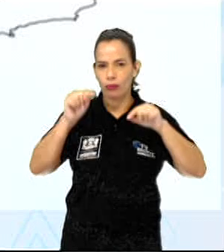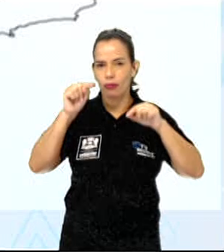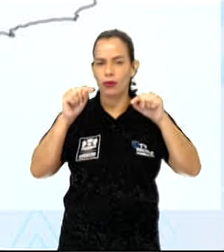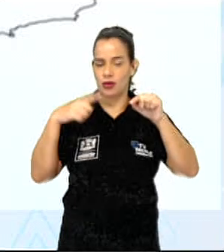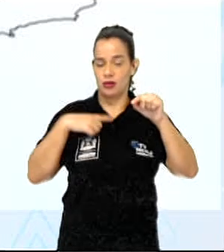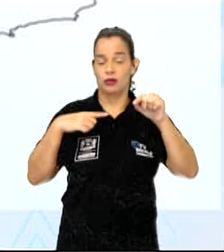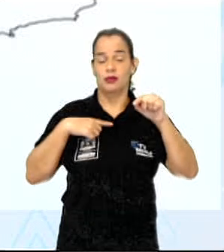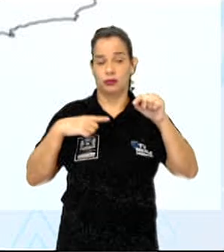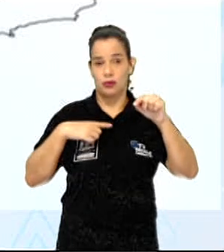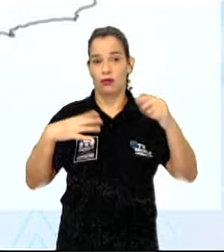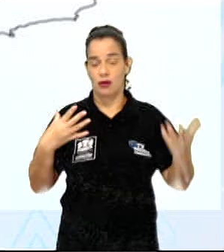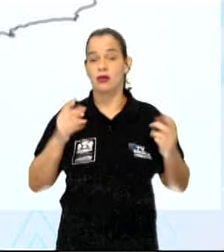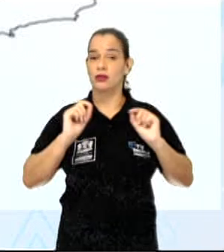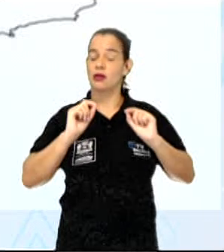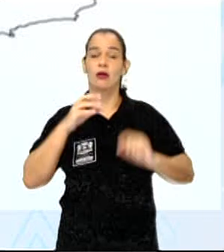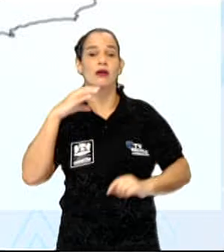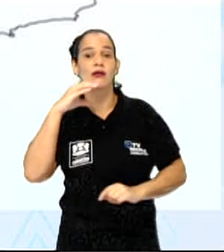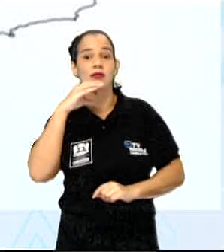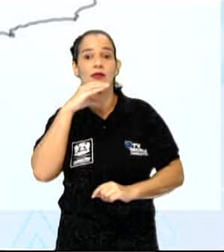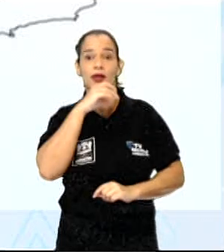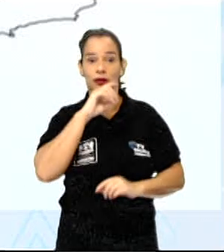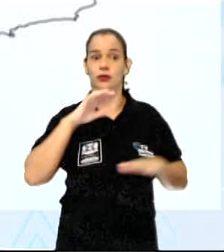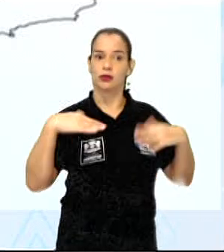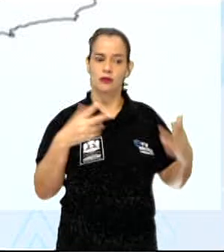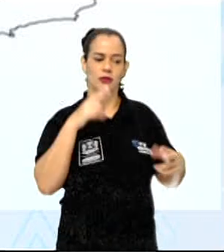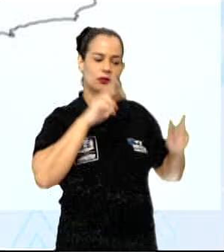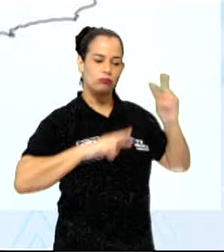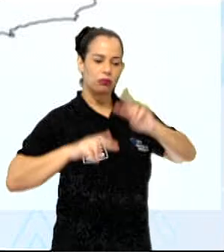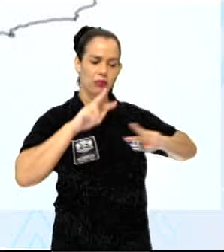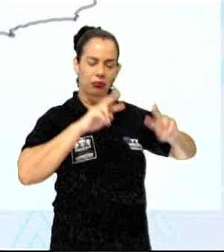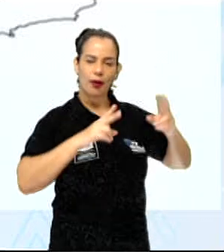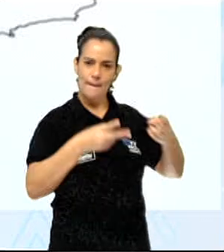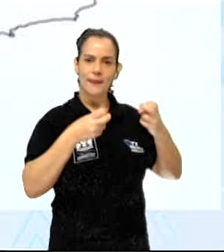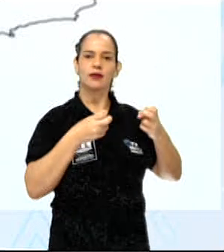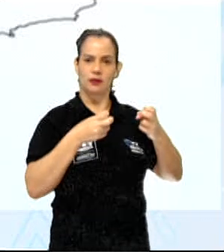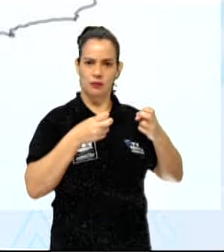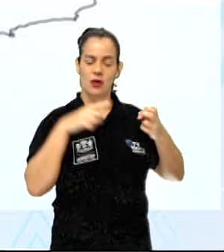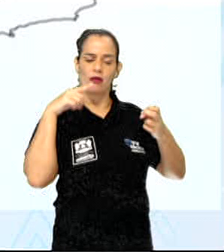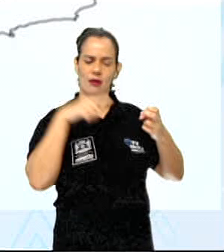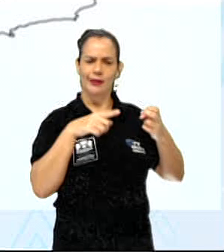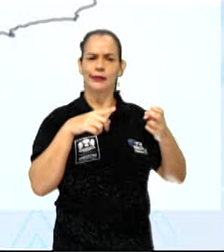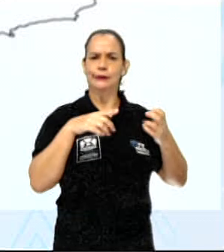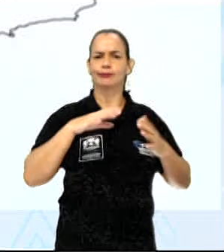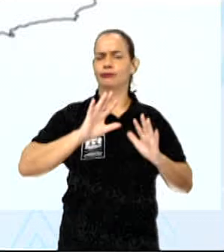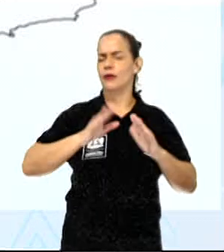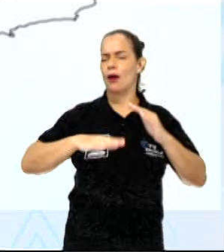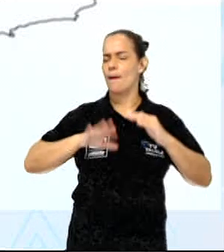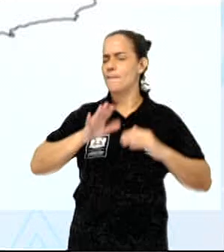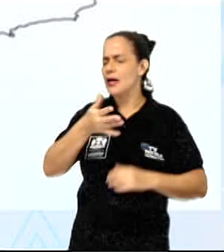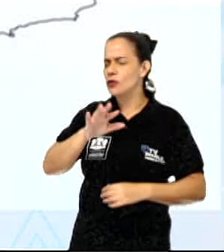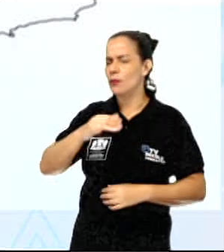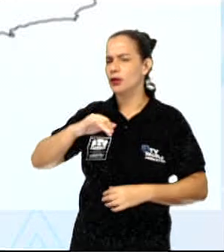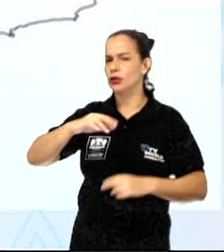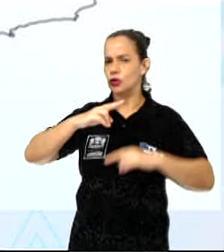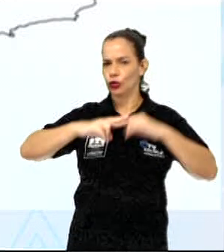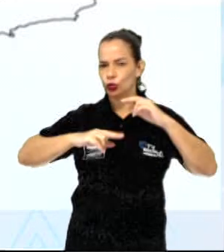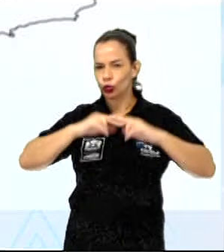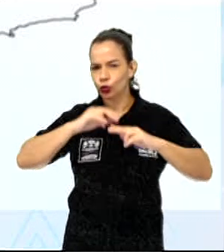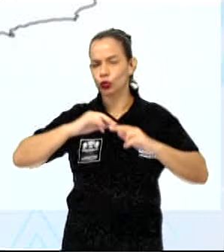de temperatura. Então você já conseguiu observar que ali no período de junho, julho,